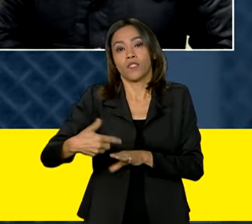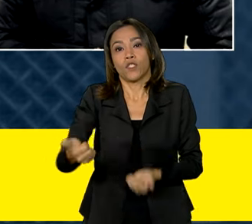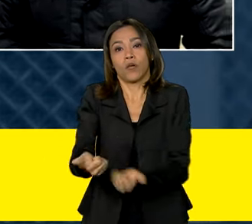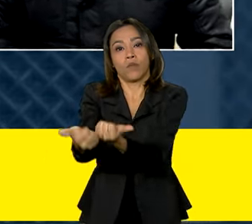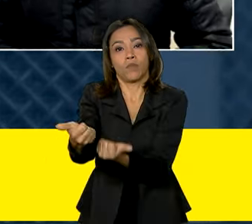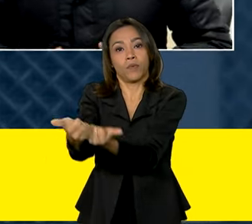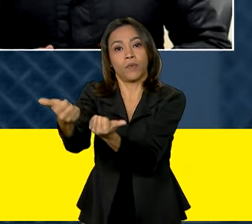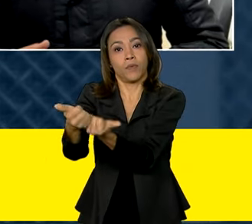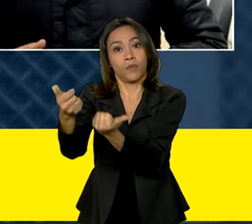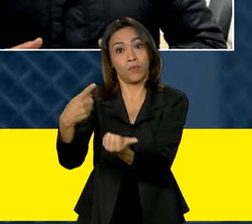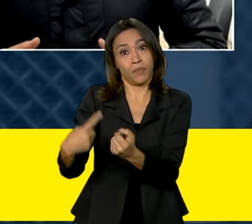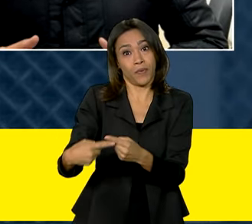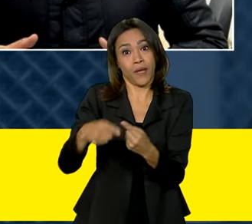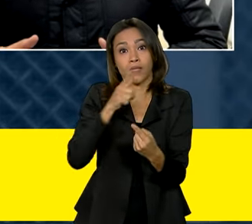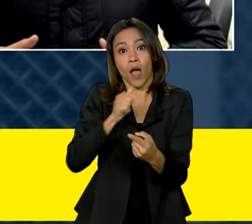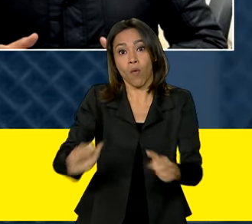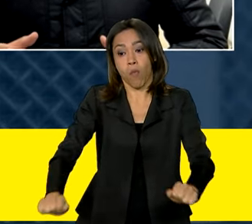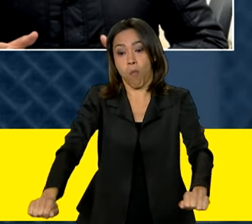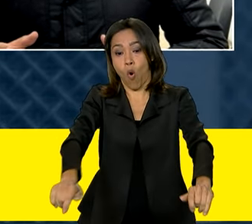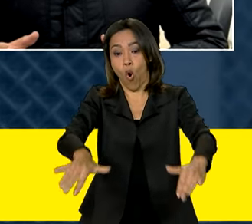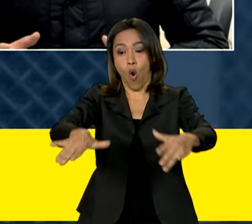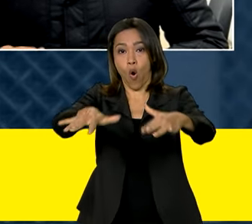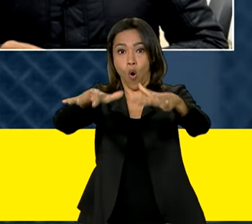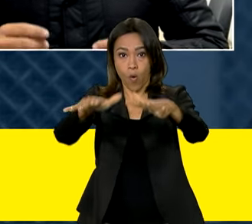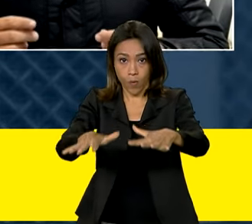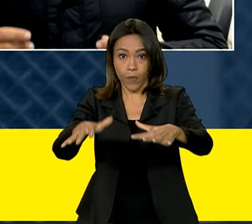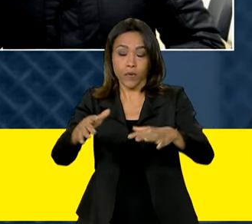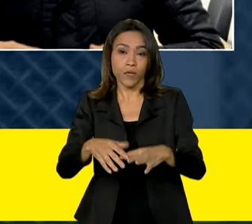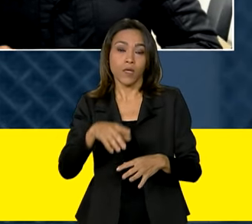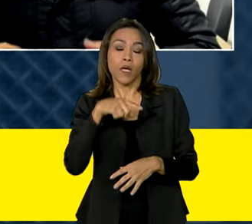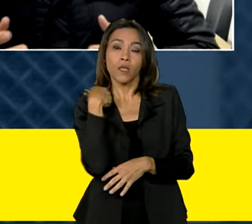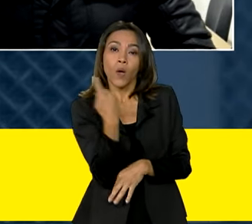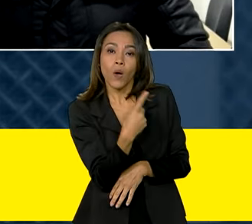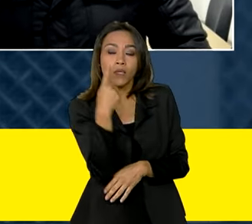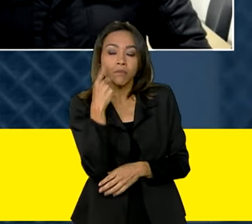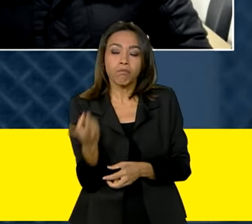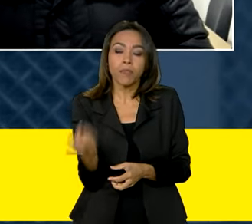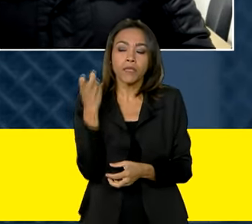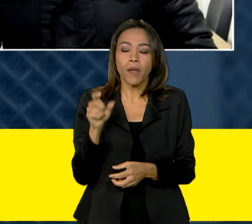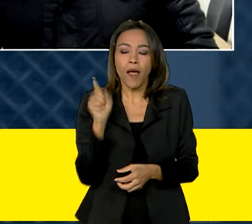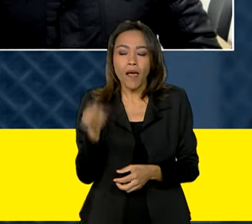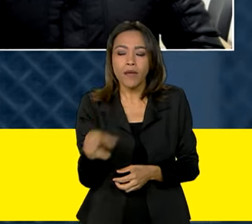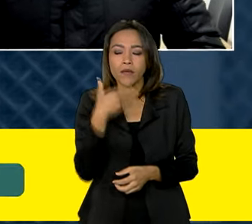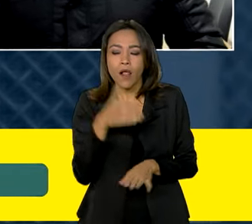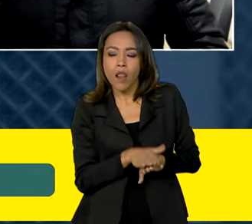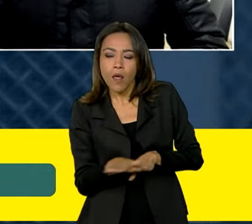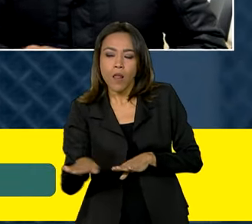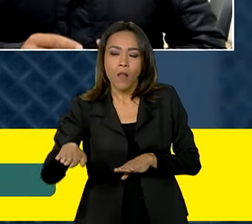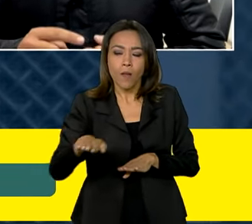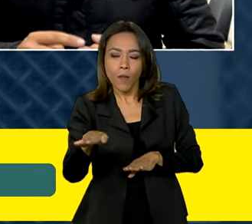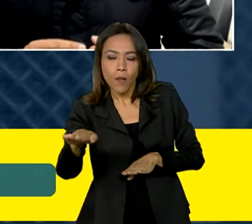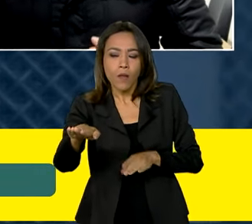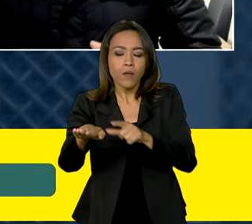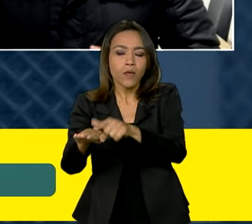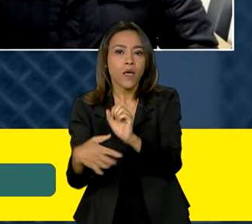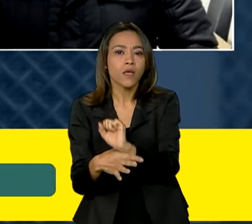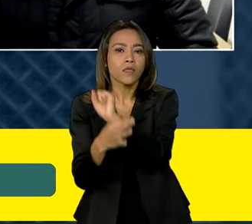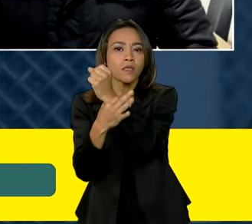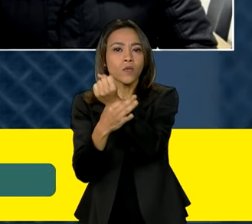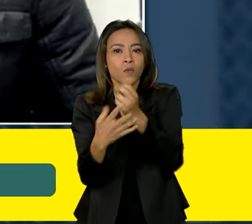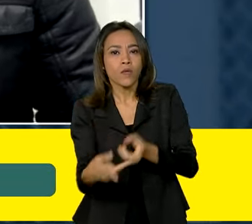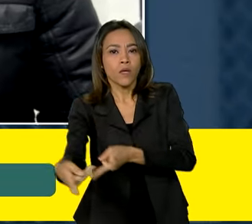das rodovias, nós identificamos os caminhos assistenciais, aquelas rodovias que garantem o